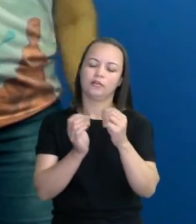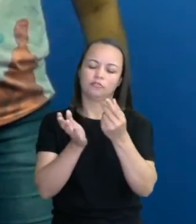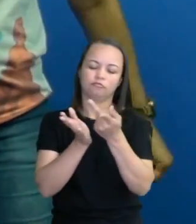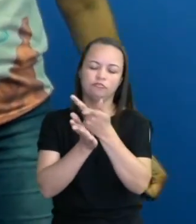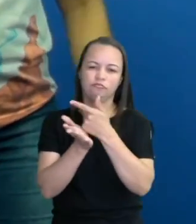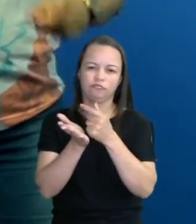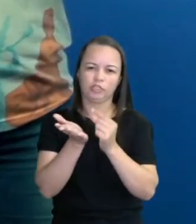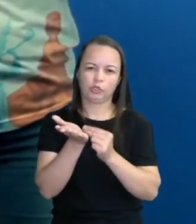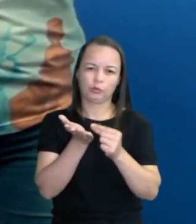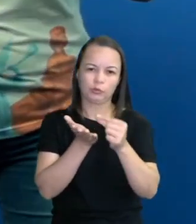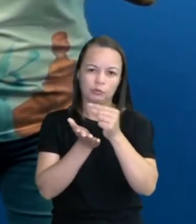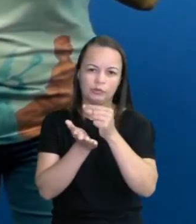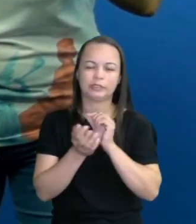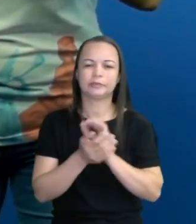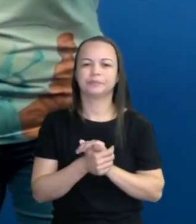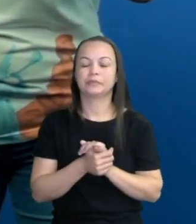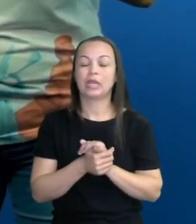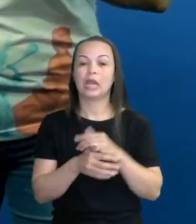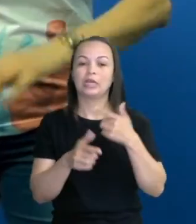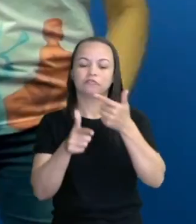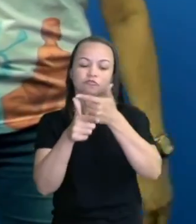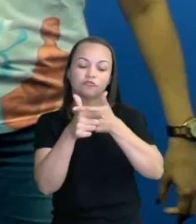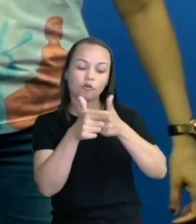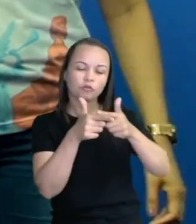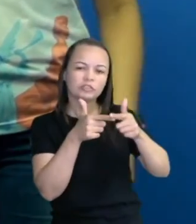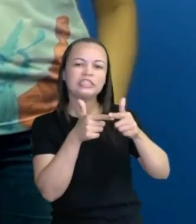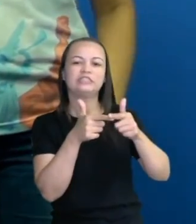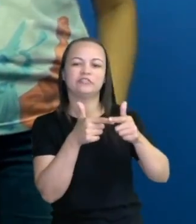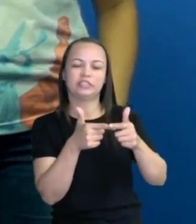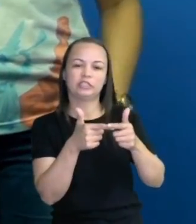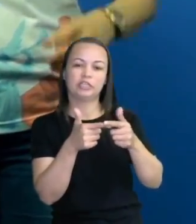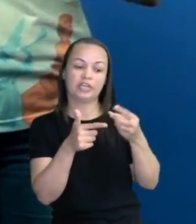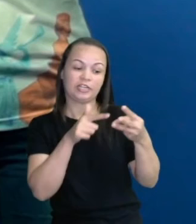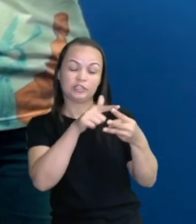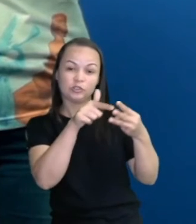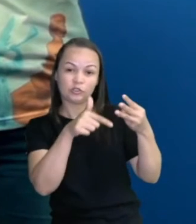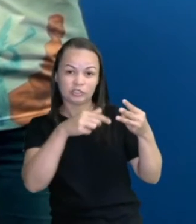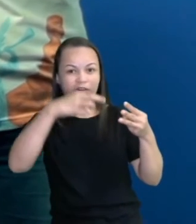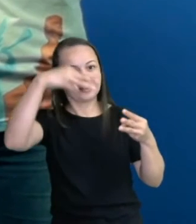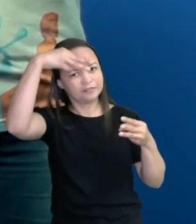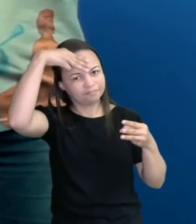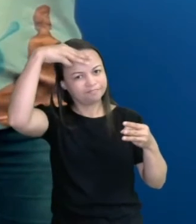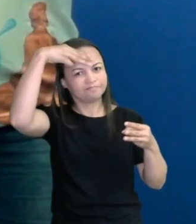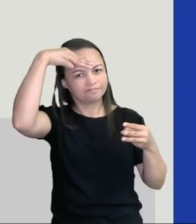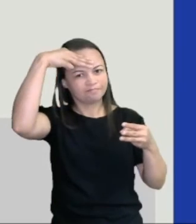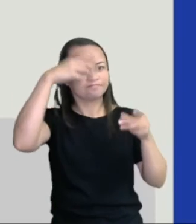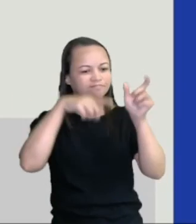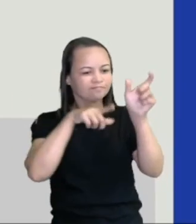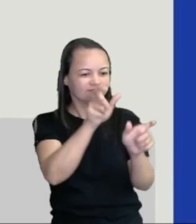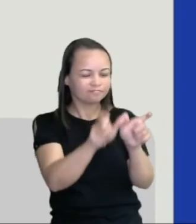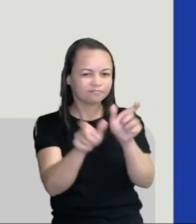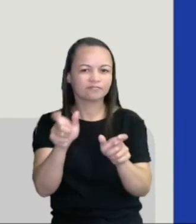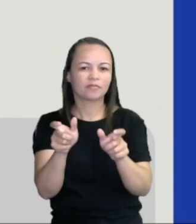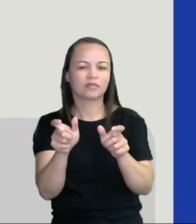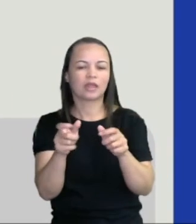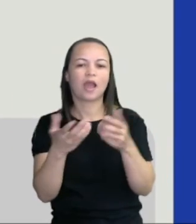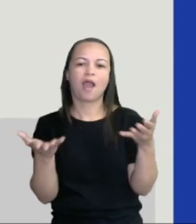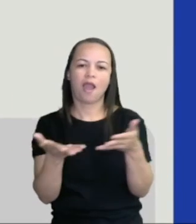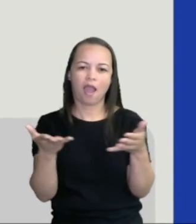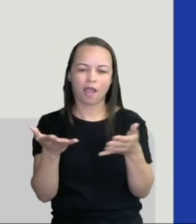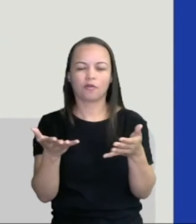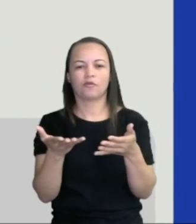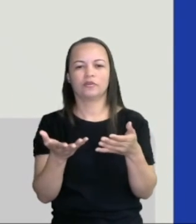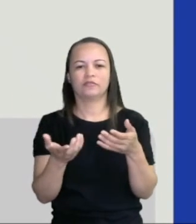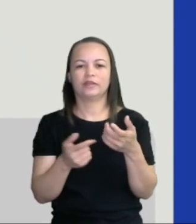é onde eu vou dividir entre os 3 afilhados. Se liga! Agora a gente vai dividir.